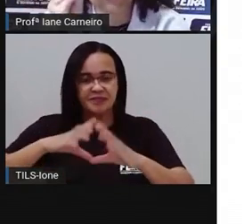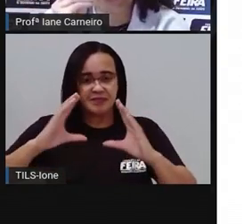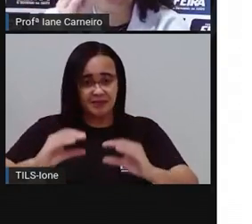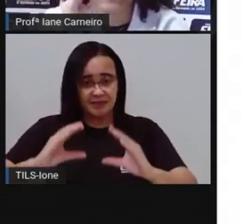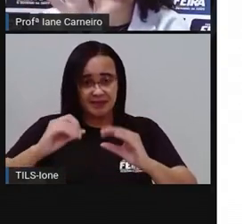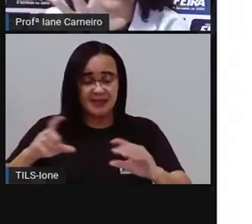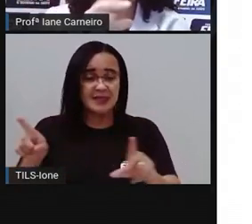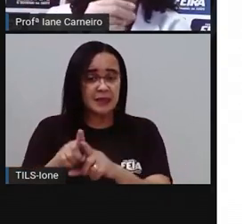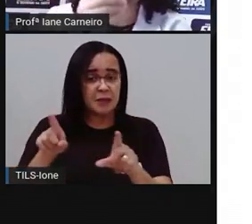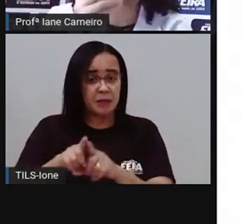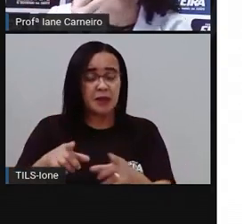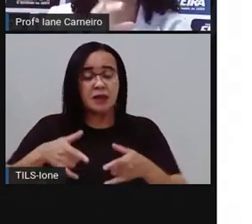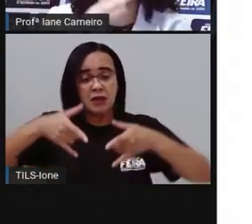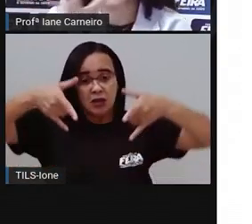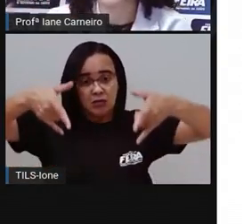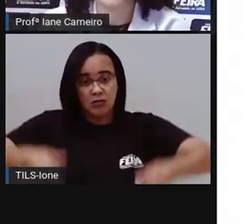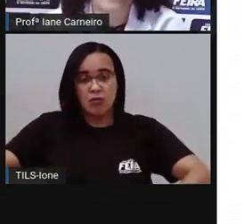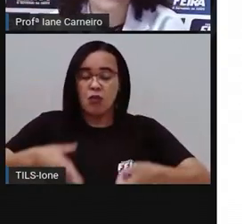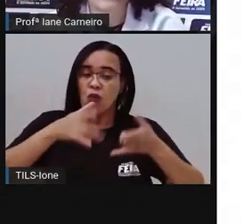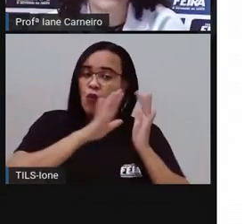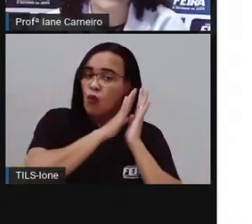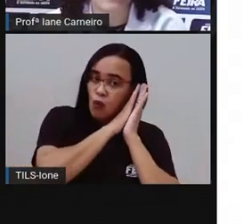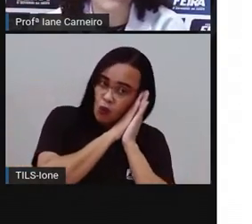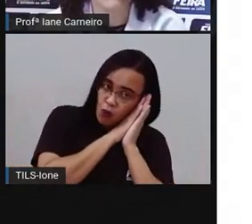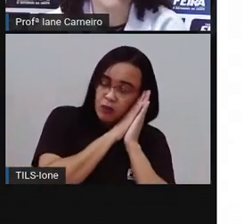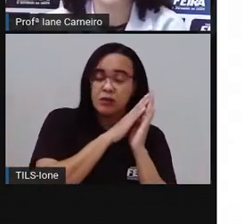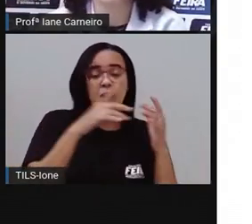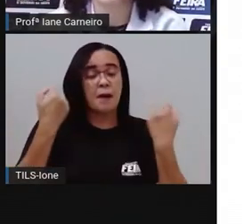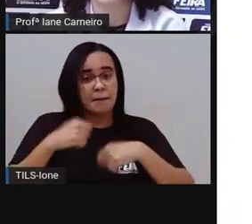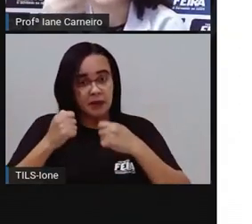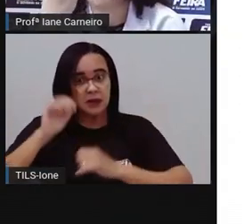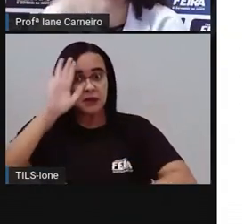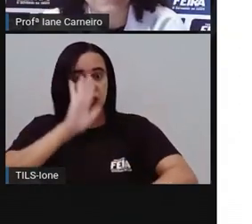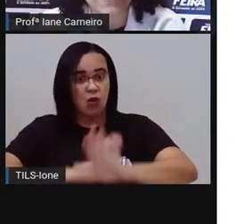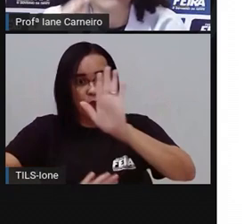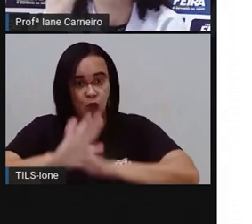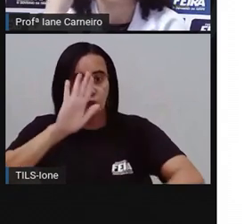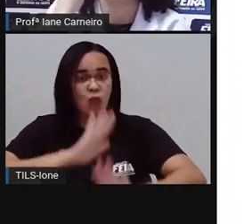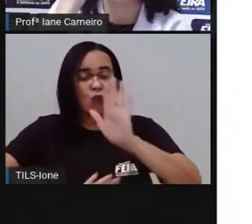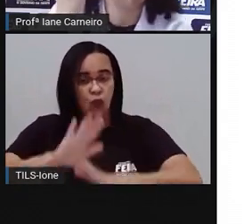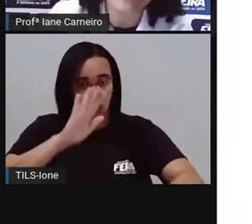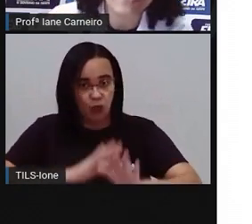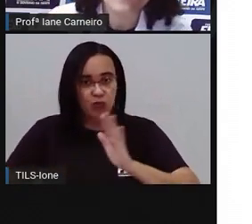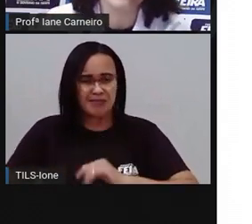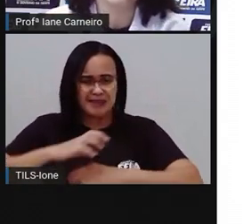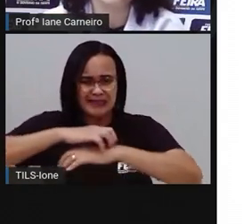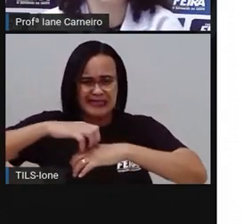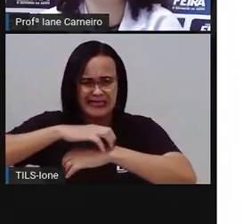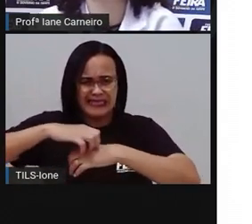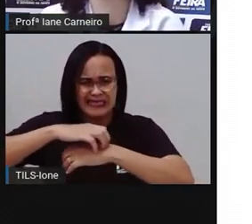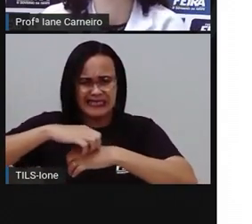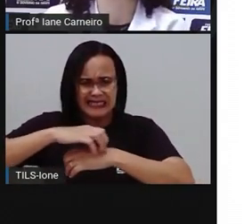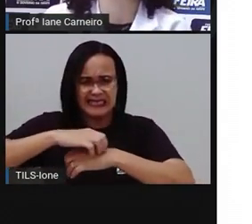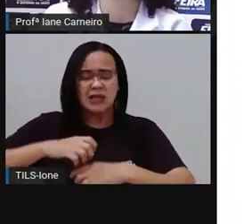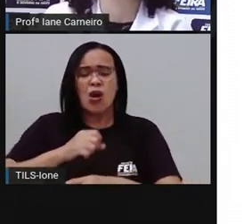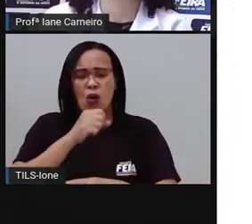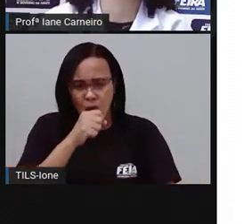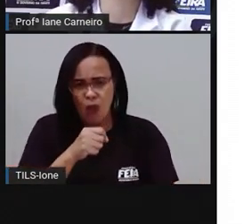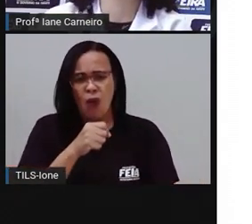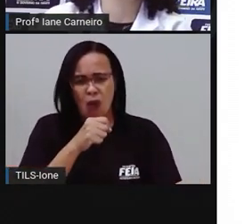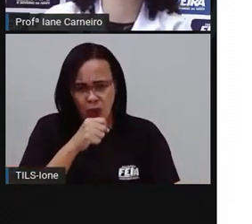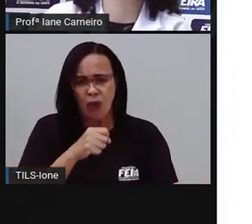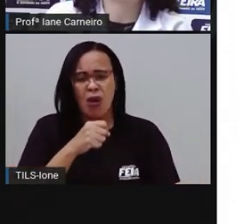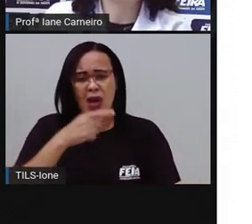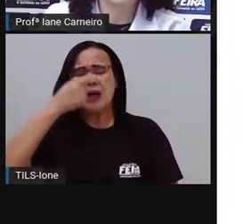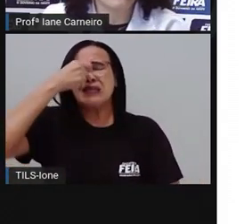o bichinho que está ali dentro daquela poeira, que é o que causa a nossa alergia aqui, que a gente espirna, fica a cabeça doendo, né? Da alergia, né?